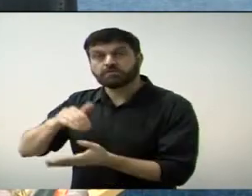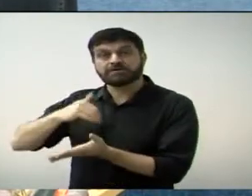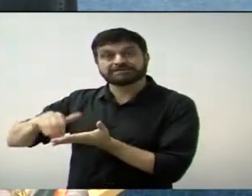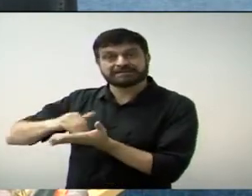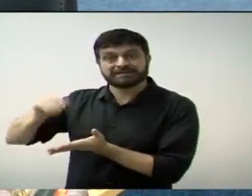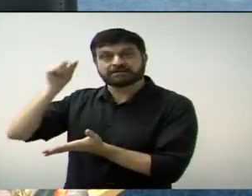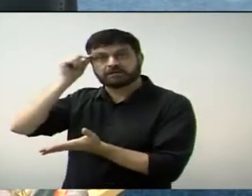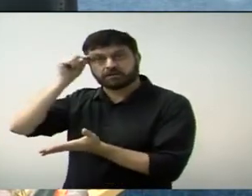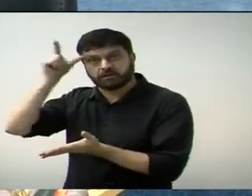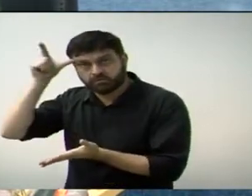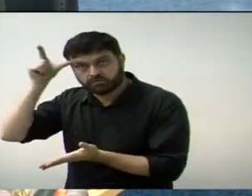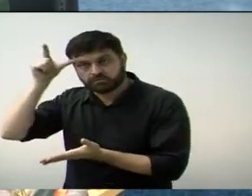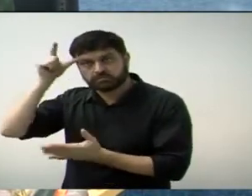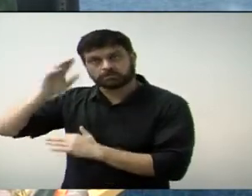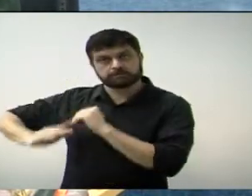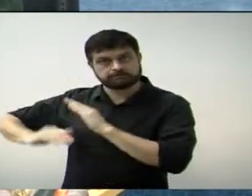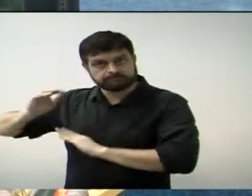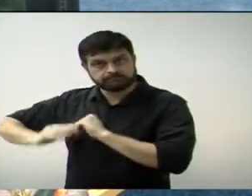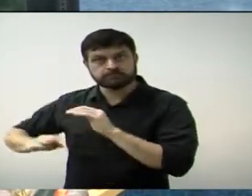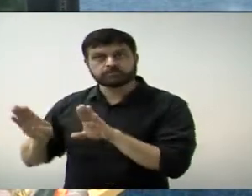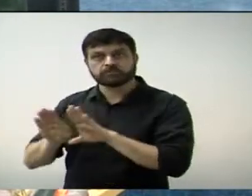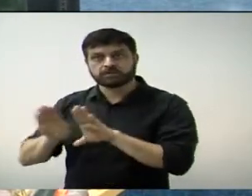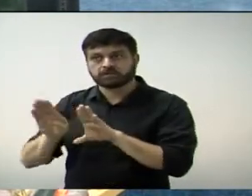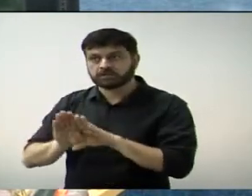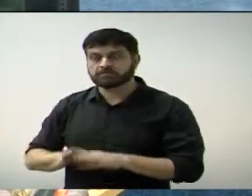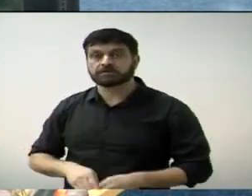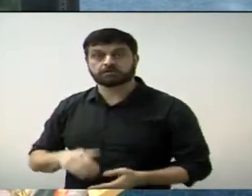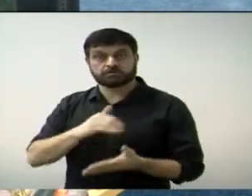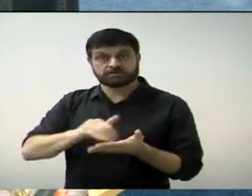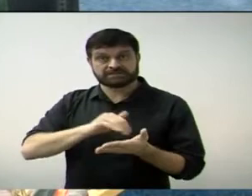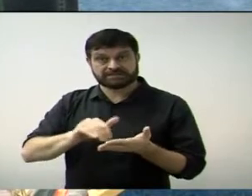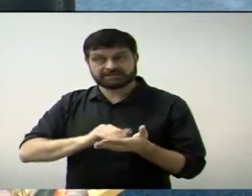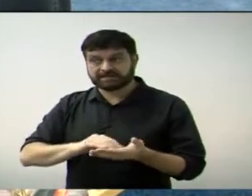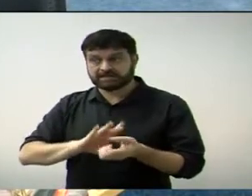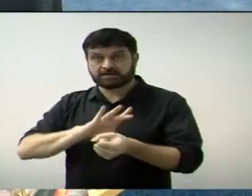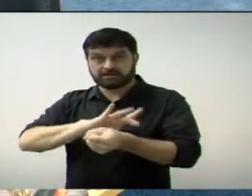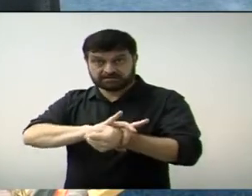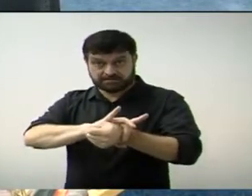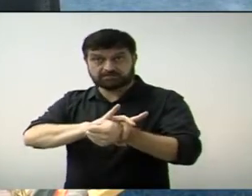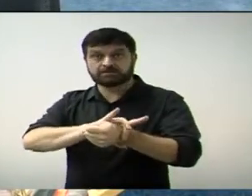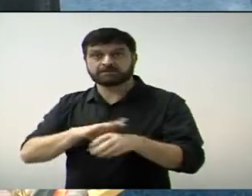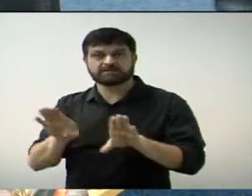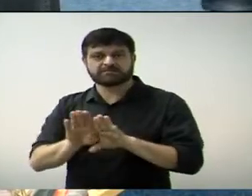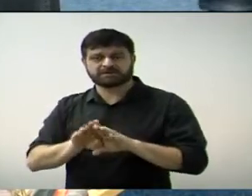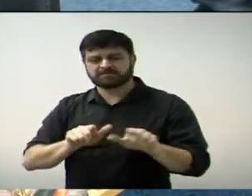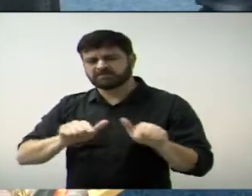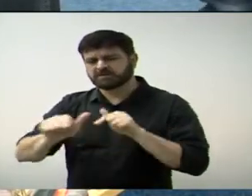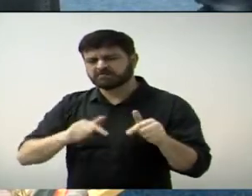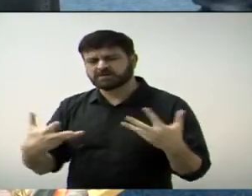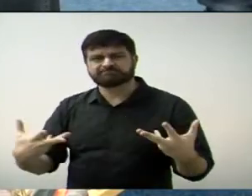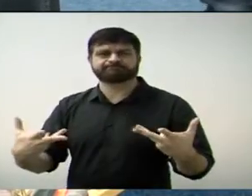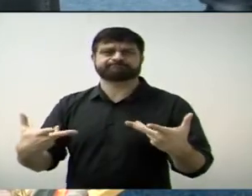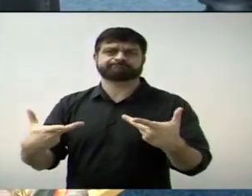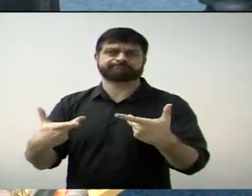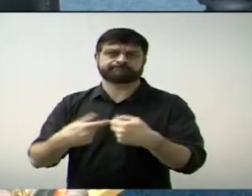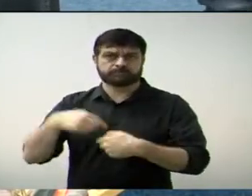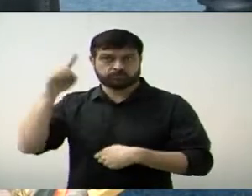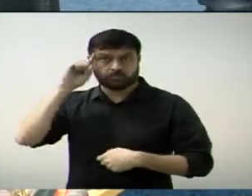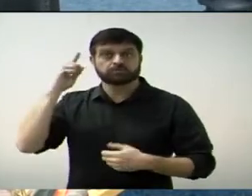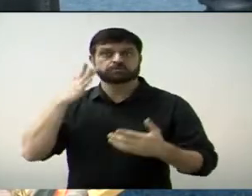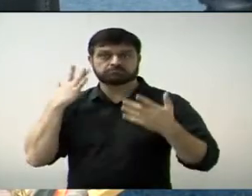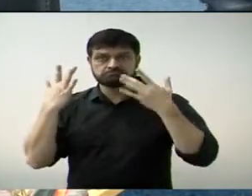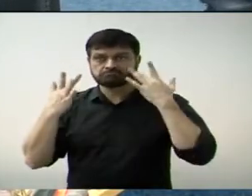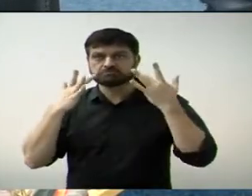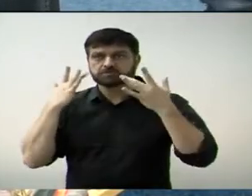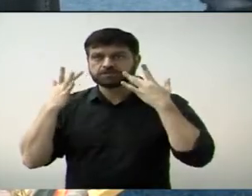Cultura, assim como o Secretário de Defesa Civil, pelo brilhante trabalho que foi desenvolvido nesses dias aí.